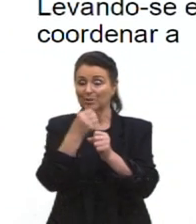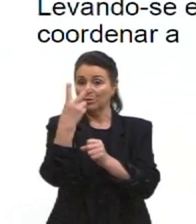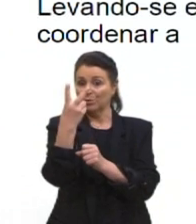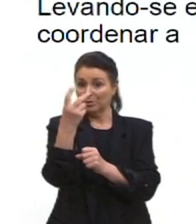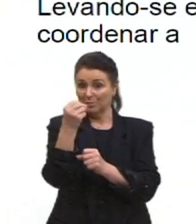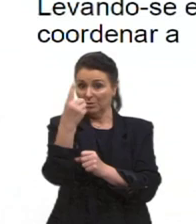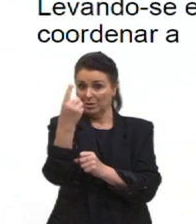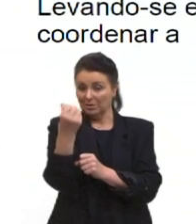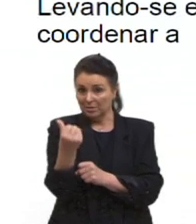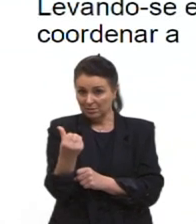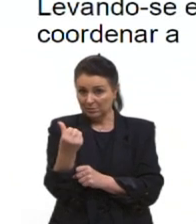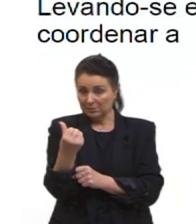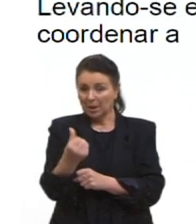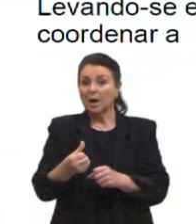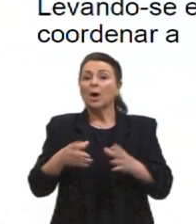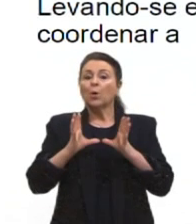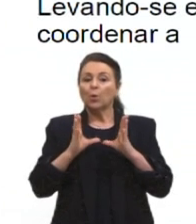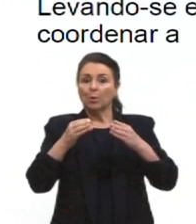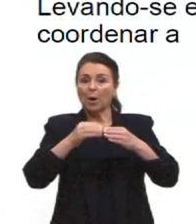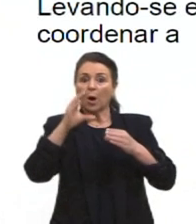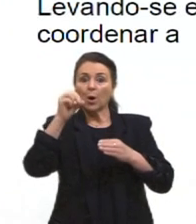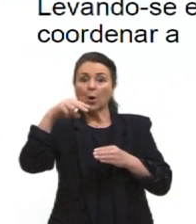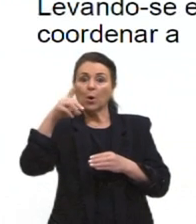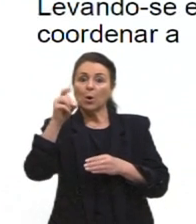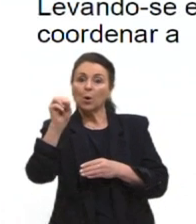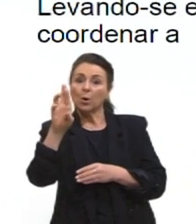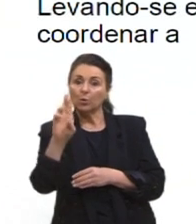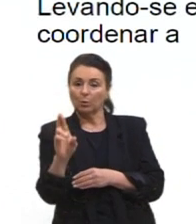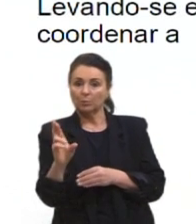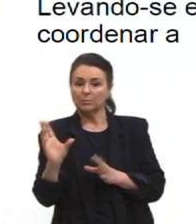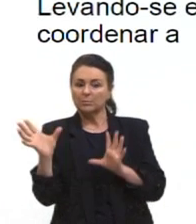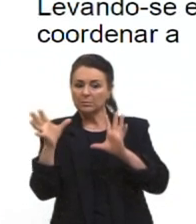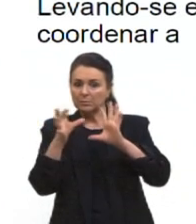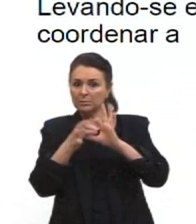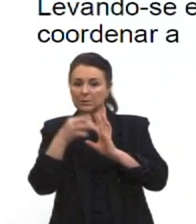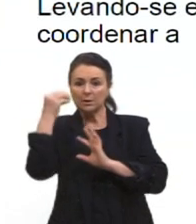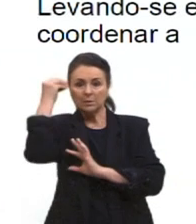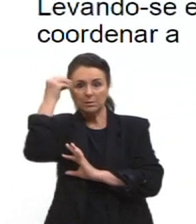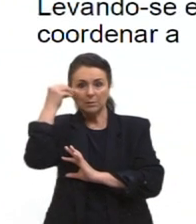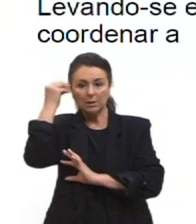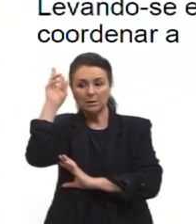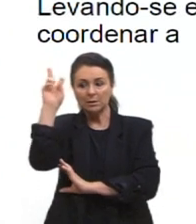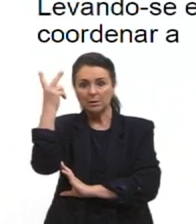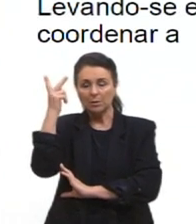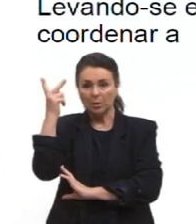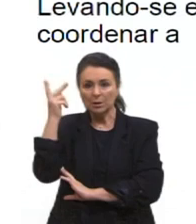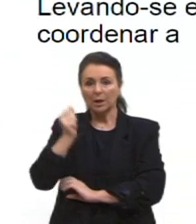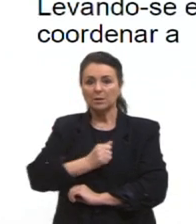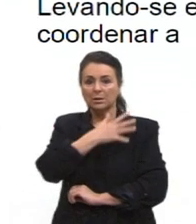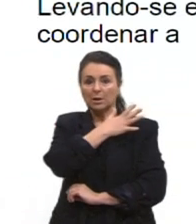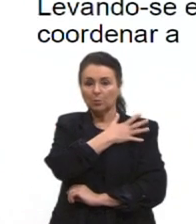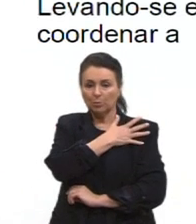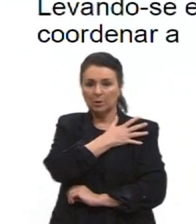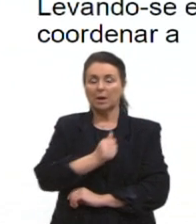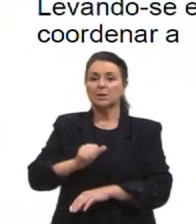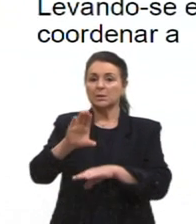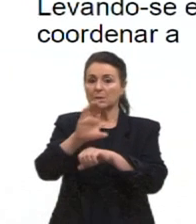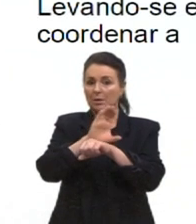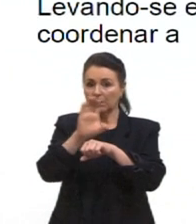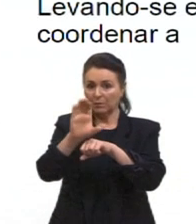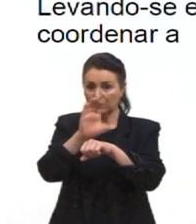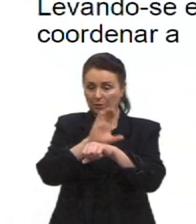A Operação Condor está diretamente vinculada às experiências históricas das ditaduras civil-militares que se